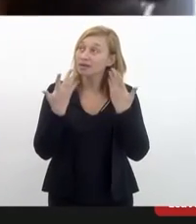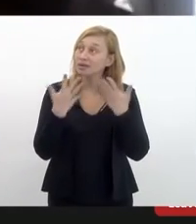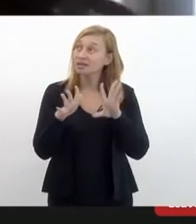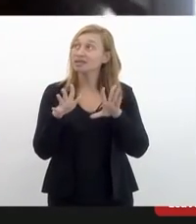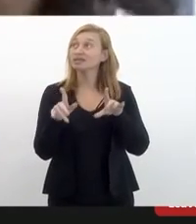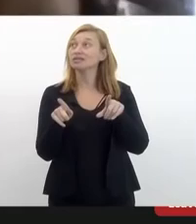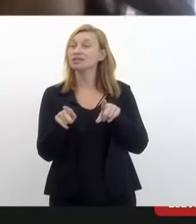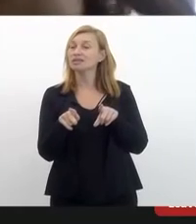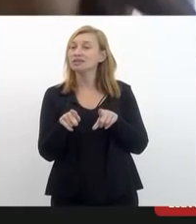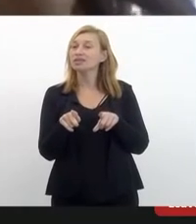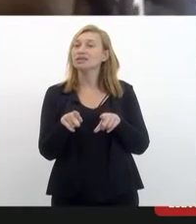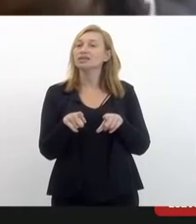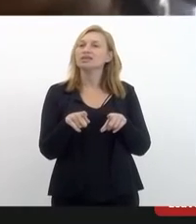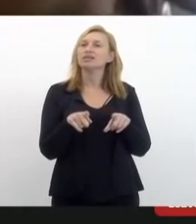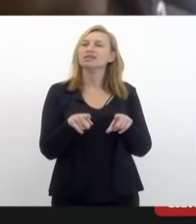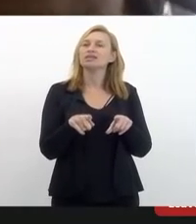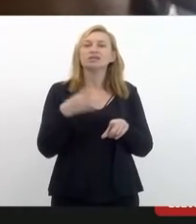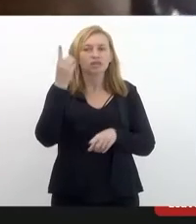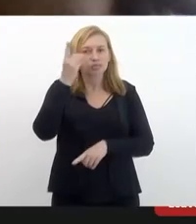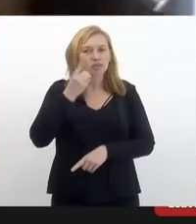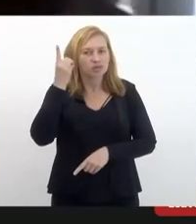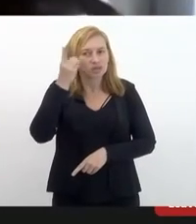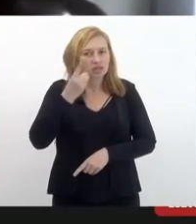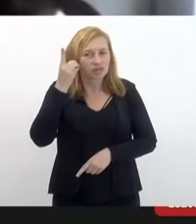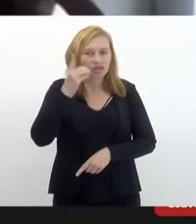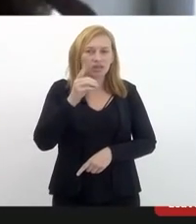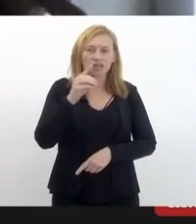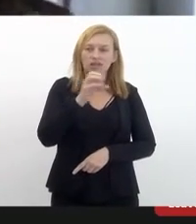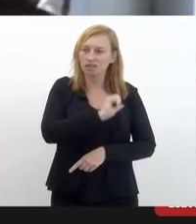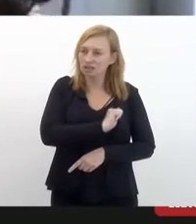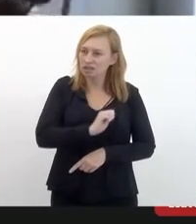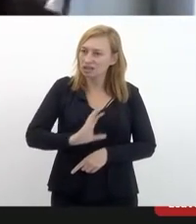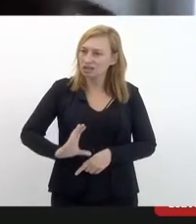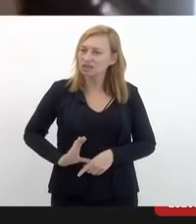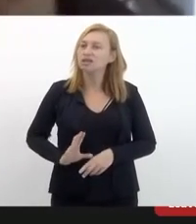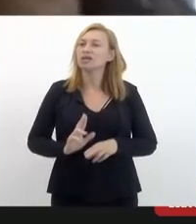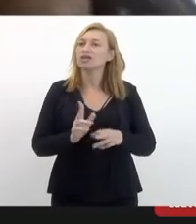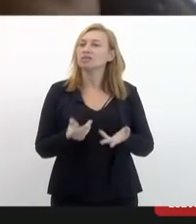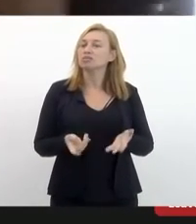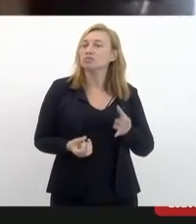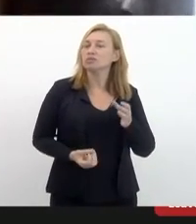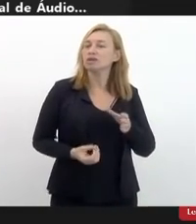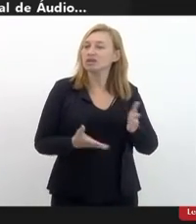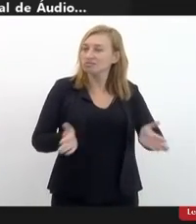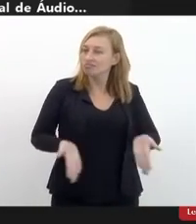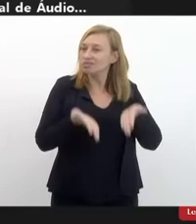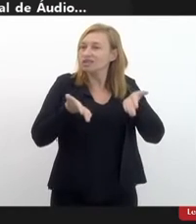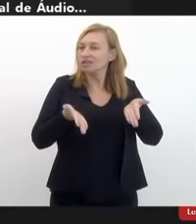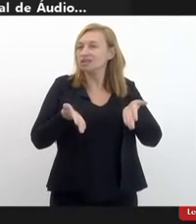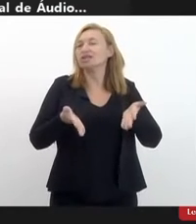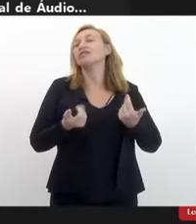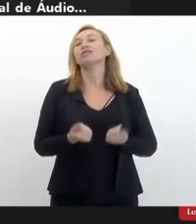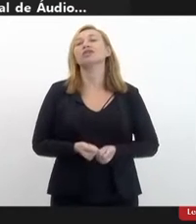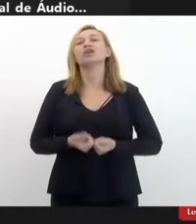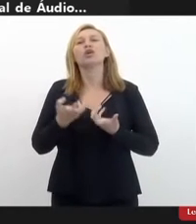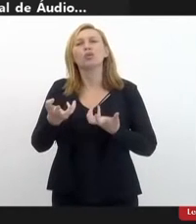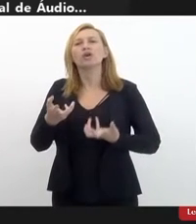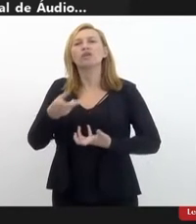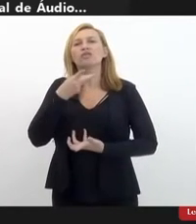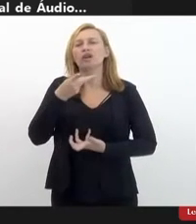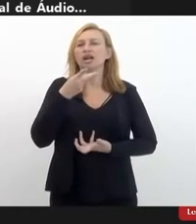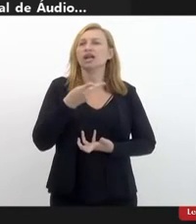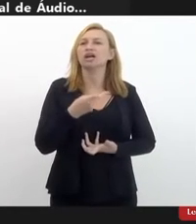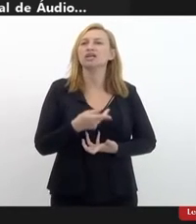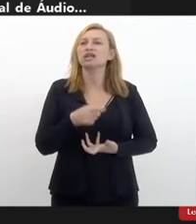logo, lógico, o deputado André Siciliano por essa iniciativa. Eu quero dizer que